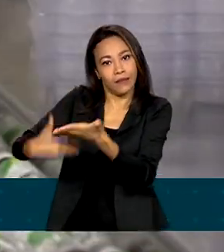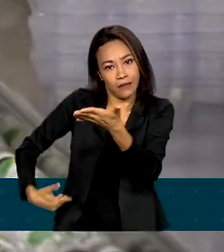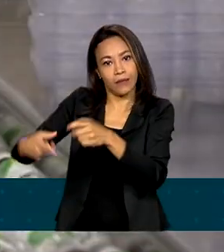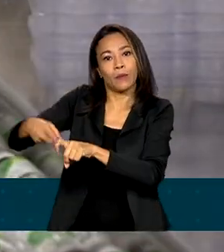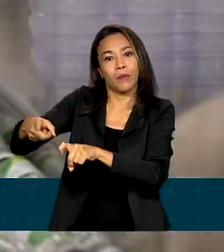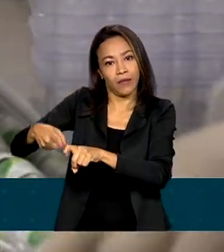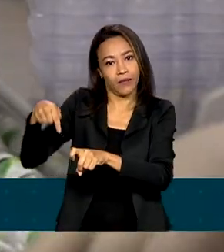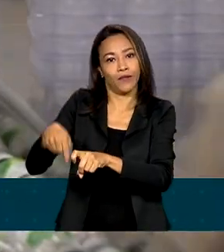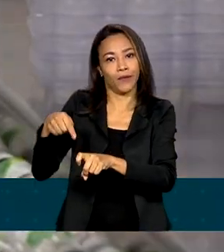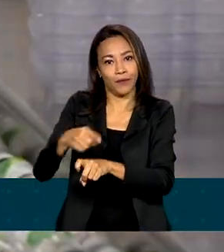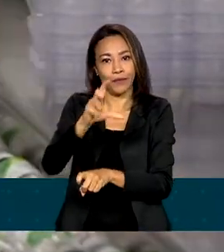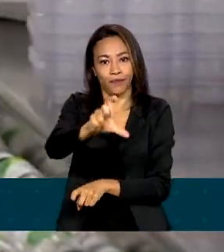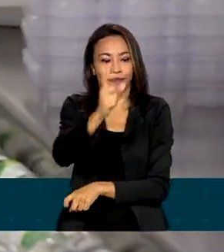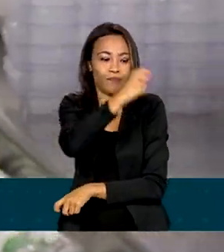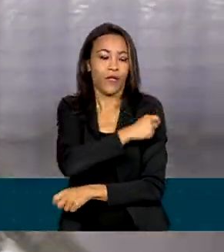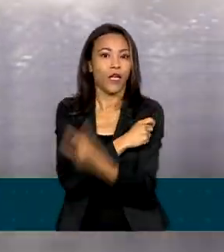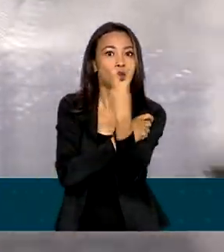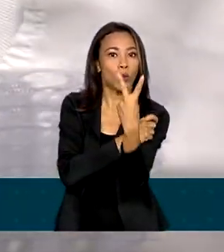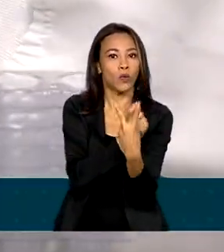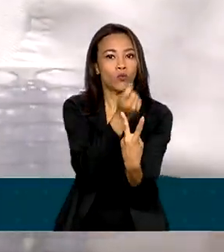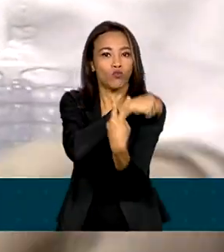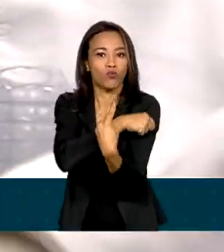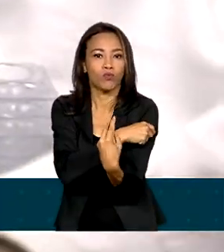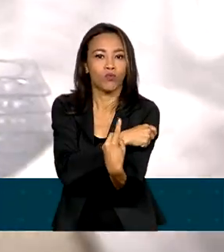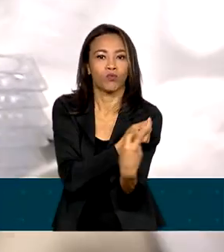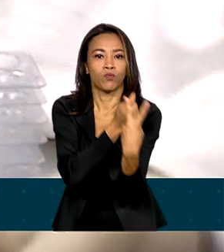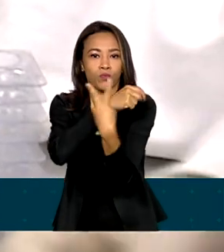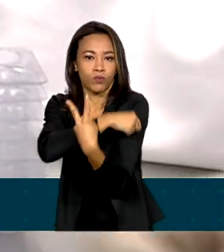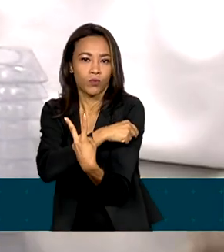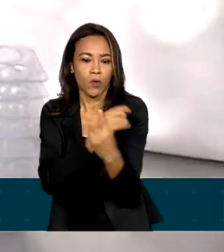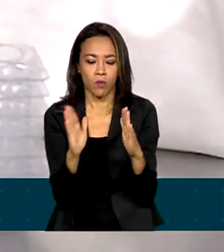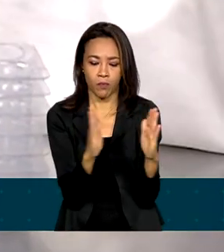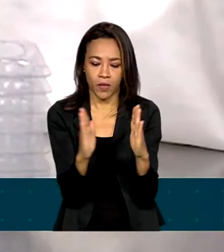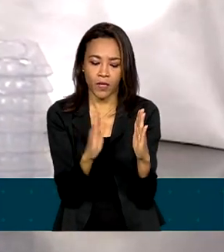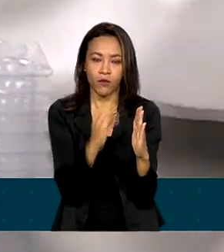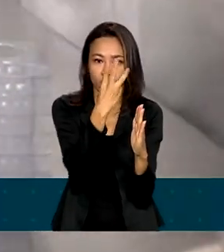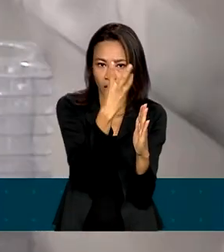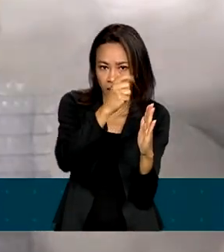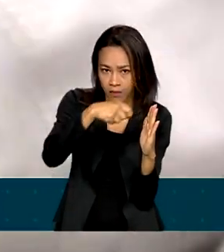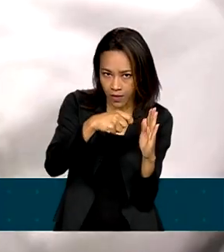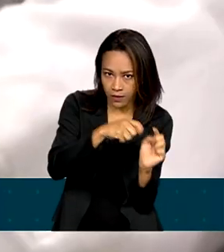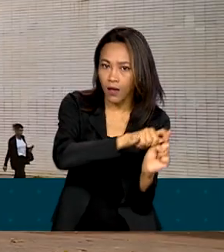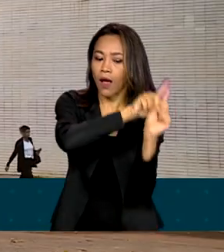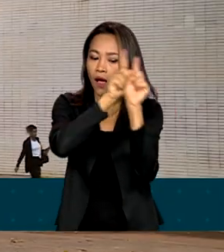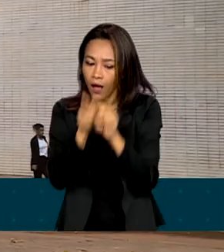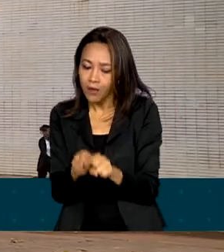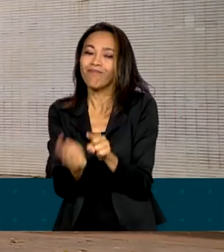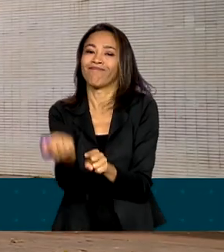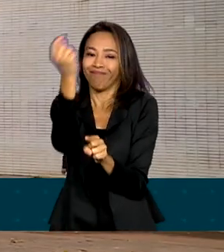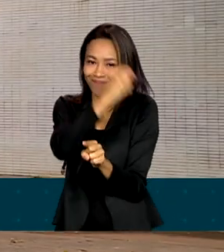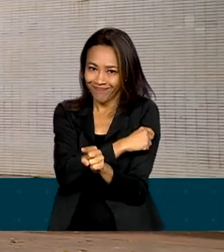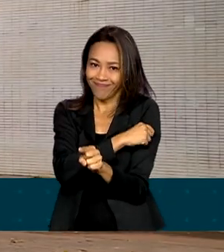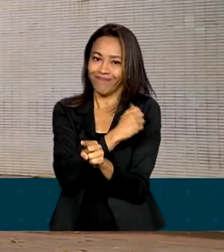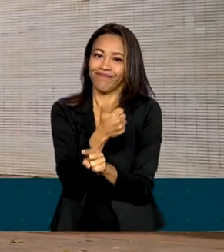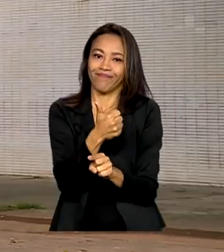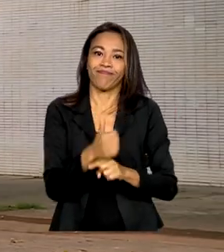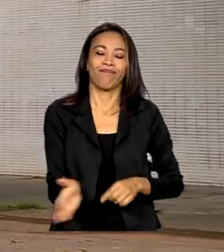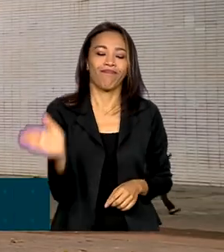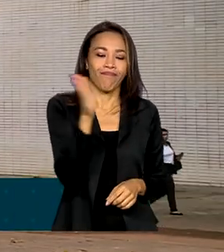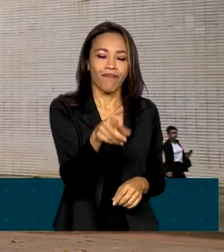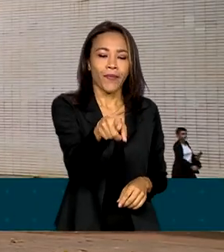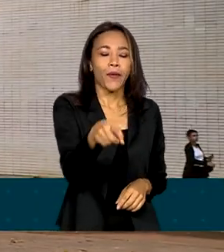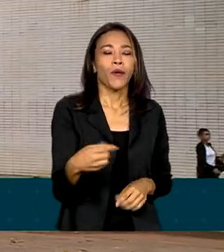E a aplicação será em duas doses, com intervalo de três meses entre elas. O Ministério da Saúde